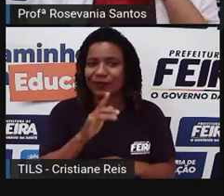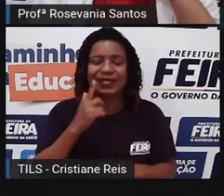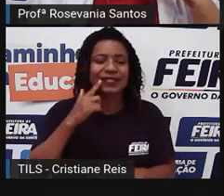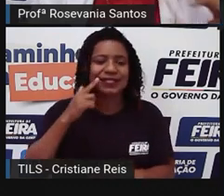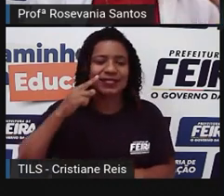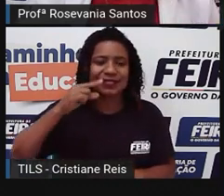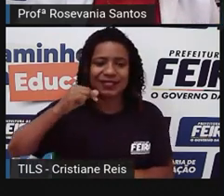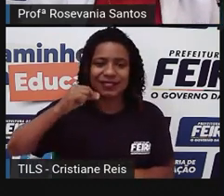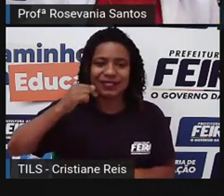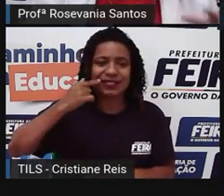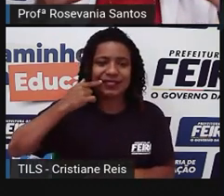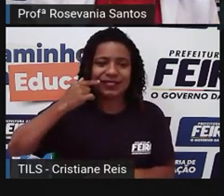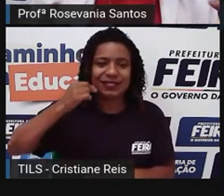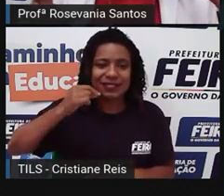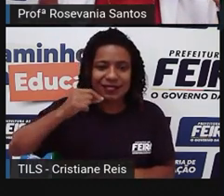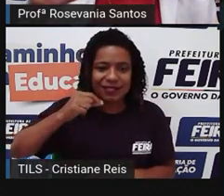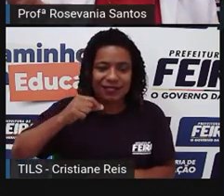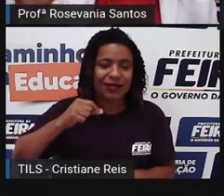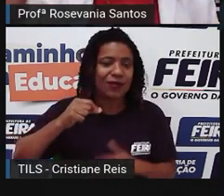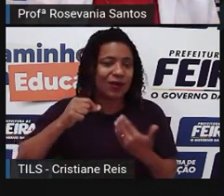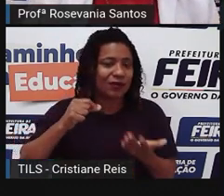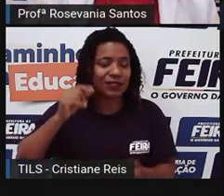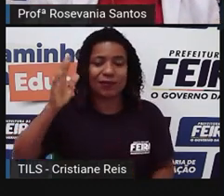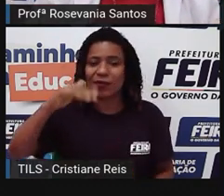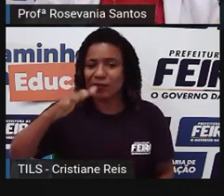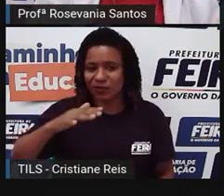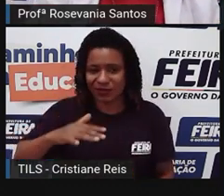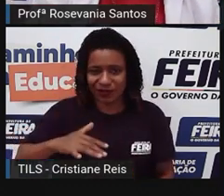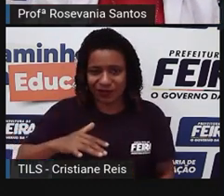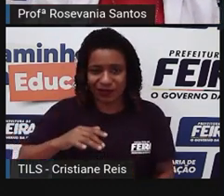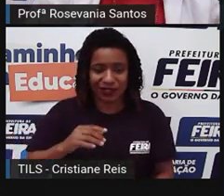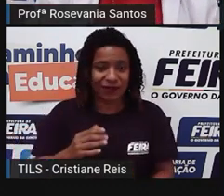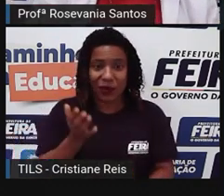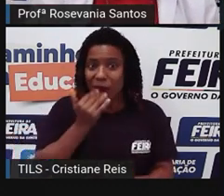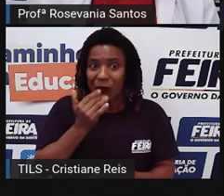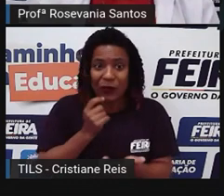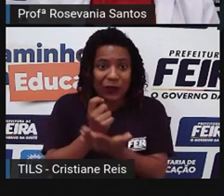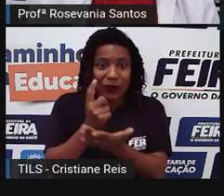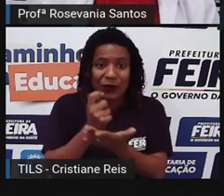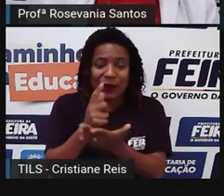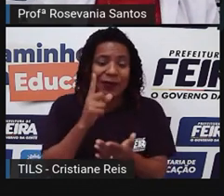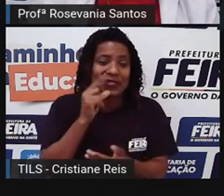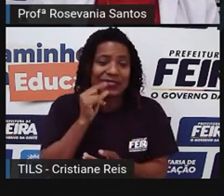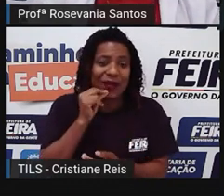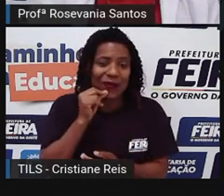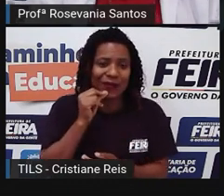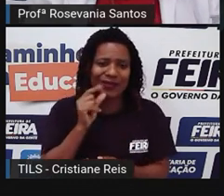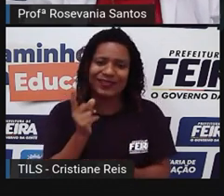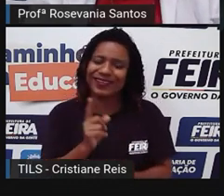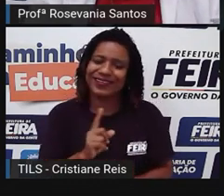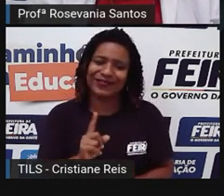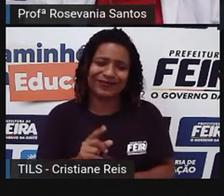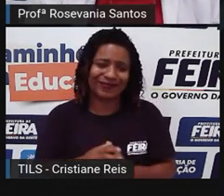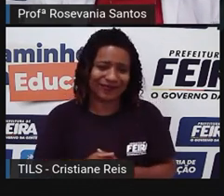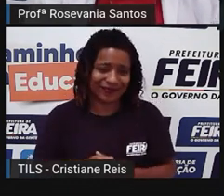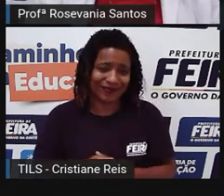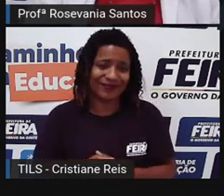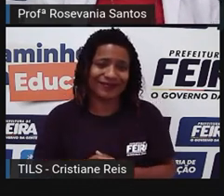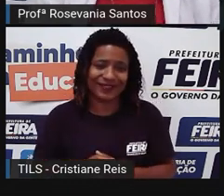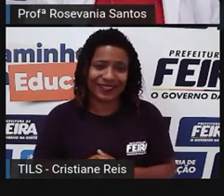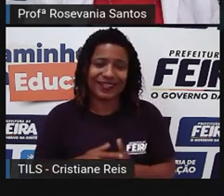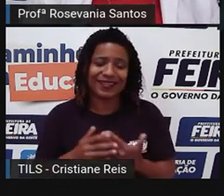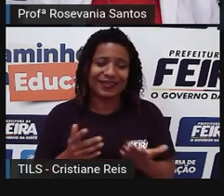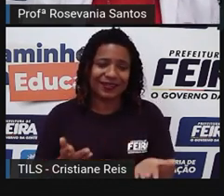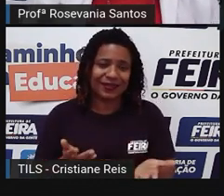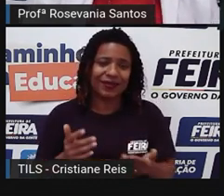sal. Se a gente, o sal entrou em promoção, você vai comer mais sal porque o sal entrou em promoção? Não vai,